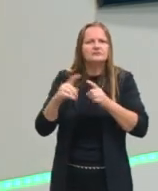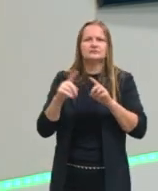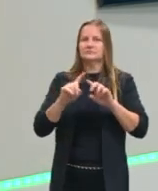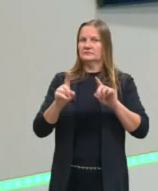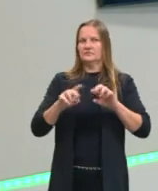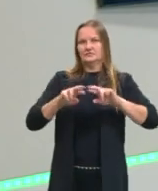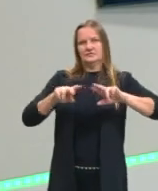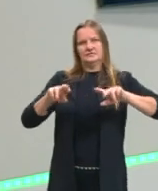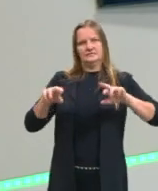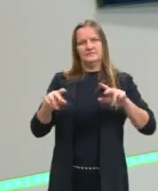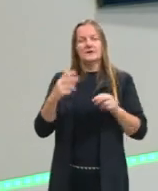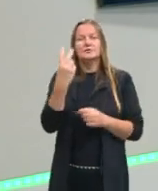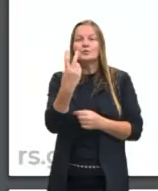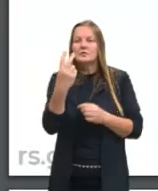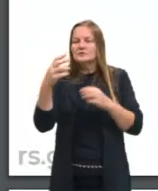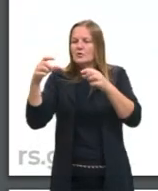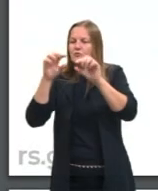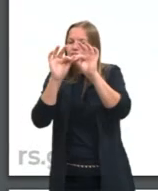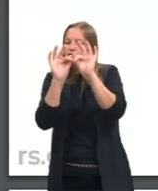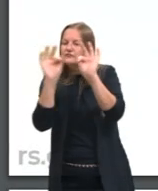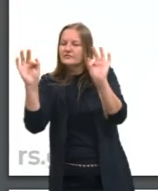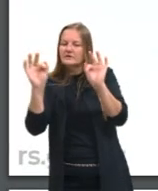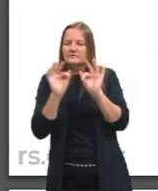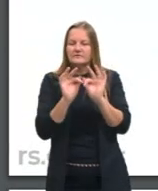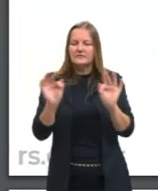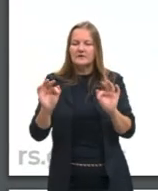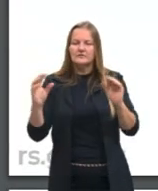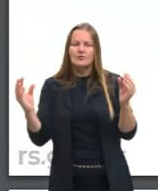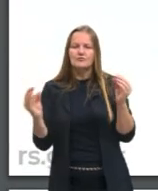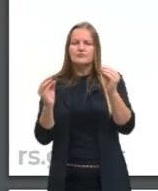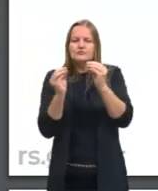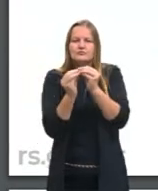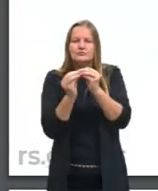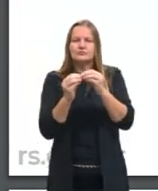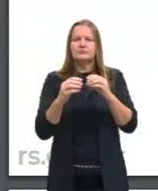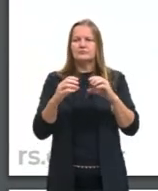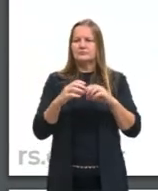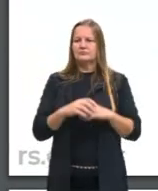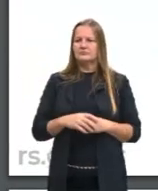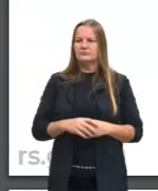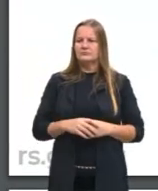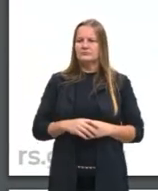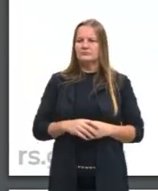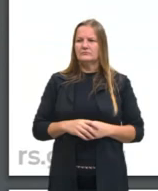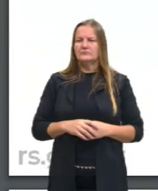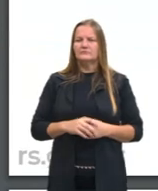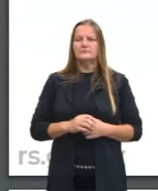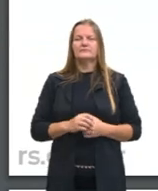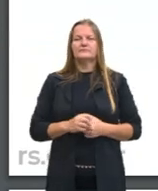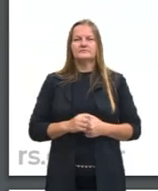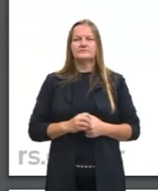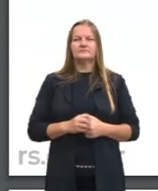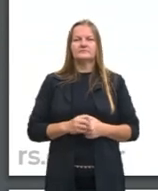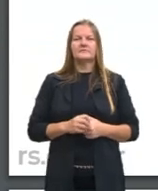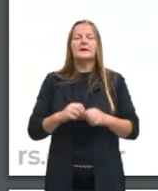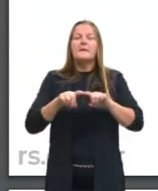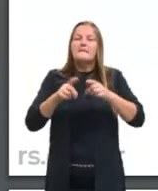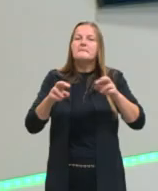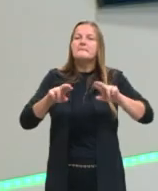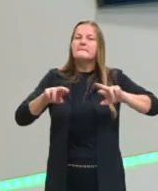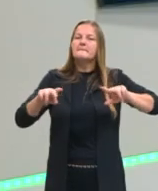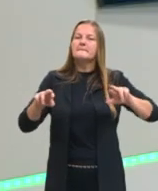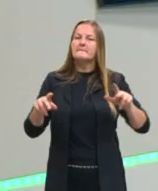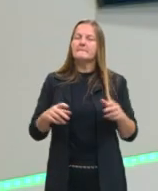orações junto a elas em um período composto. Ele é composto exatamente por ter mais de uma oração.